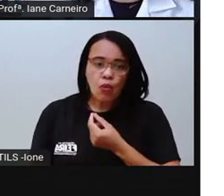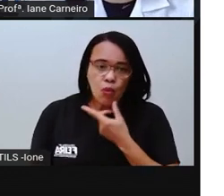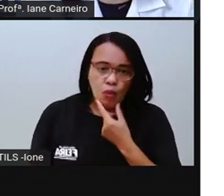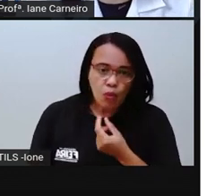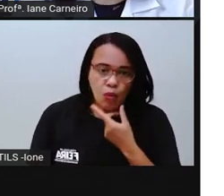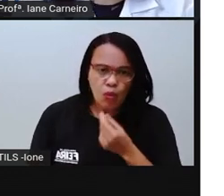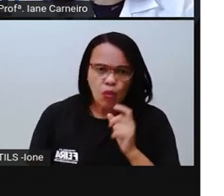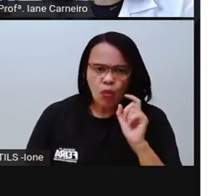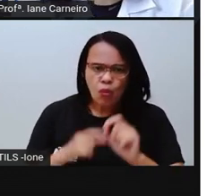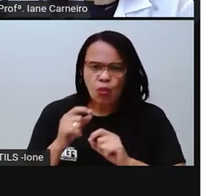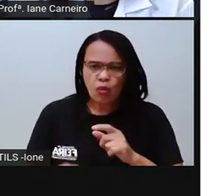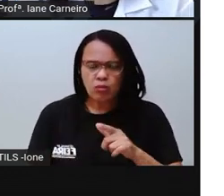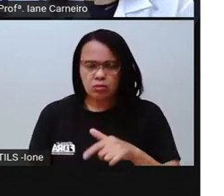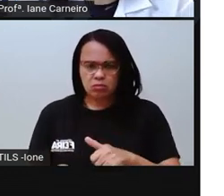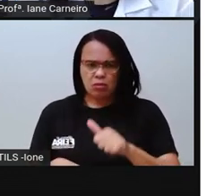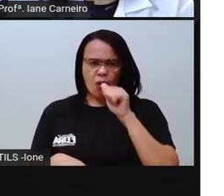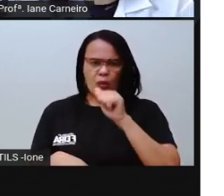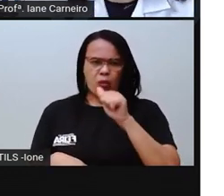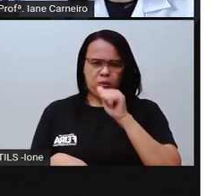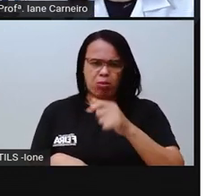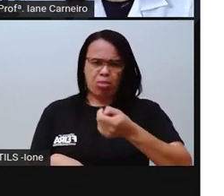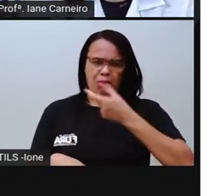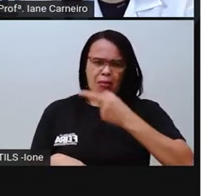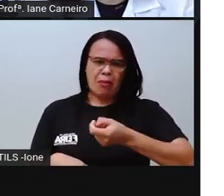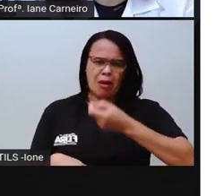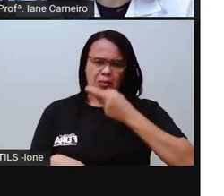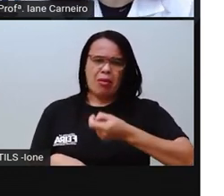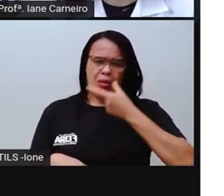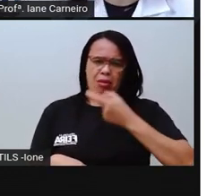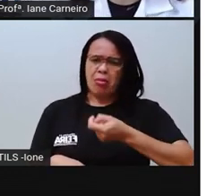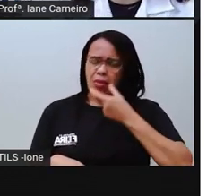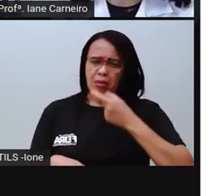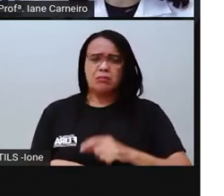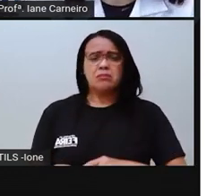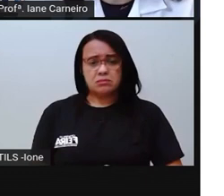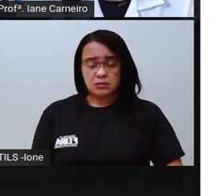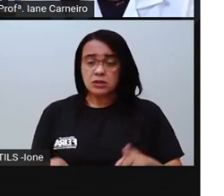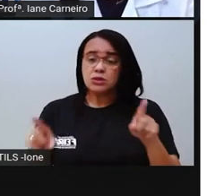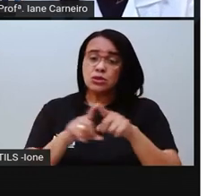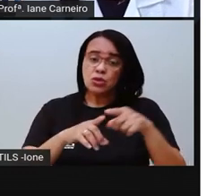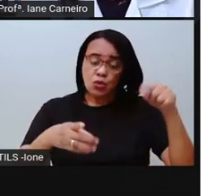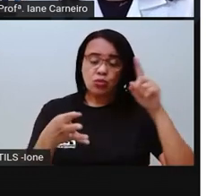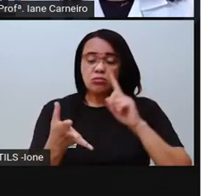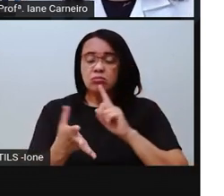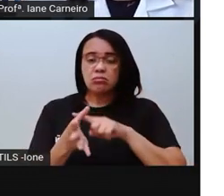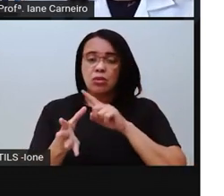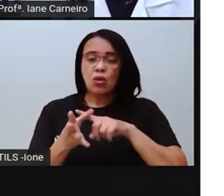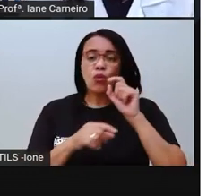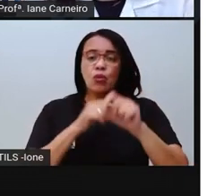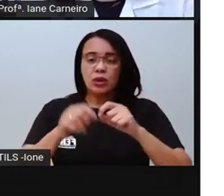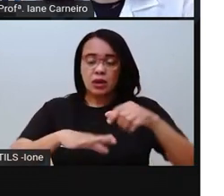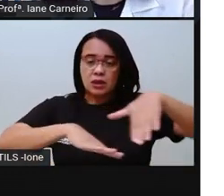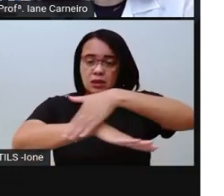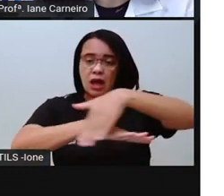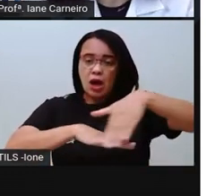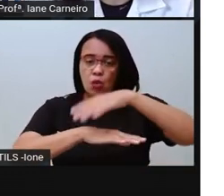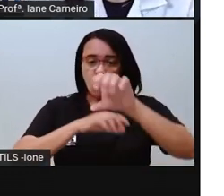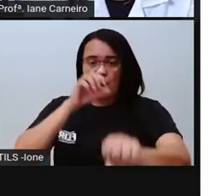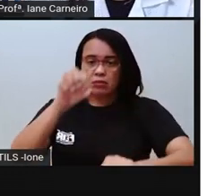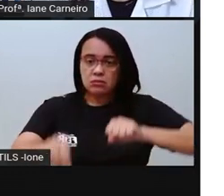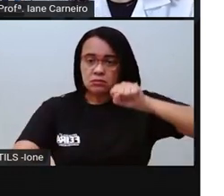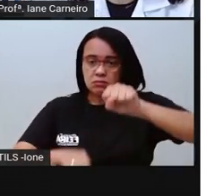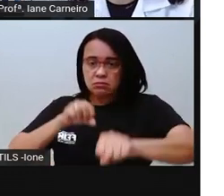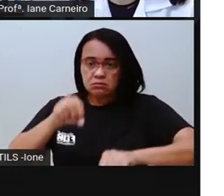bem, né? E aqui, na rua, né? Brincando de bicicleta. Tem que ter cuidado. Tem crianças que gostam de empinar pipa.